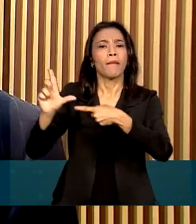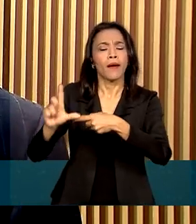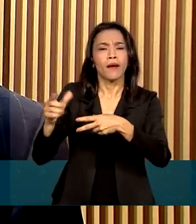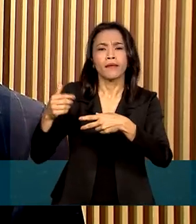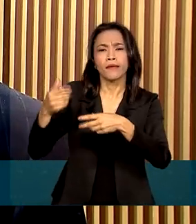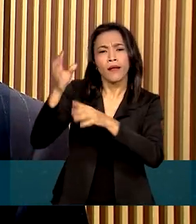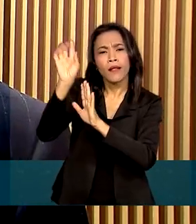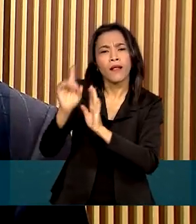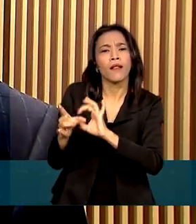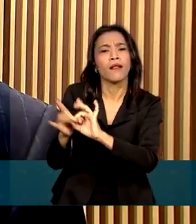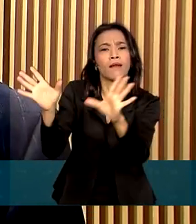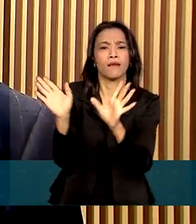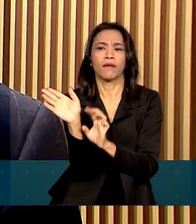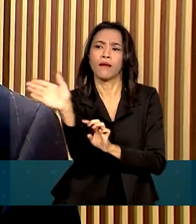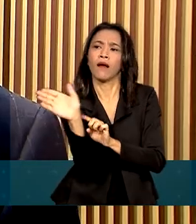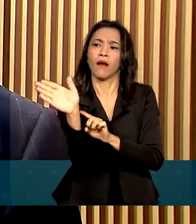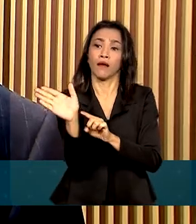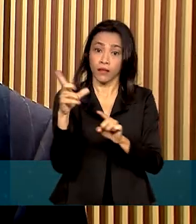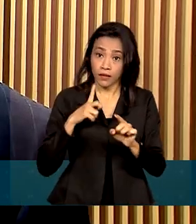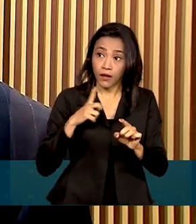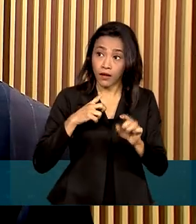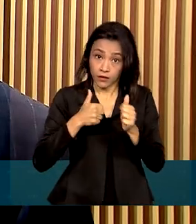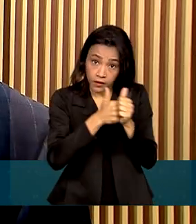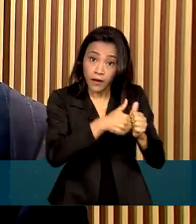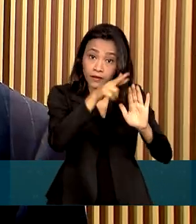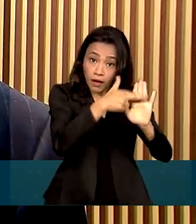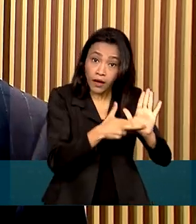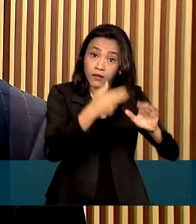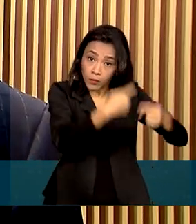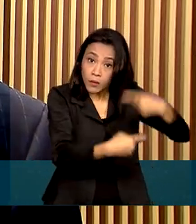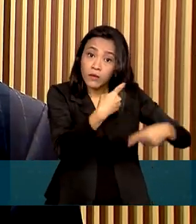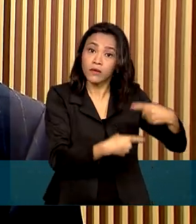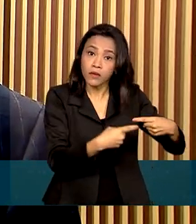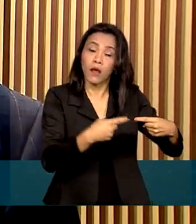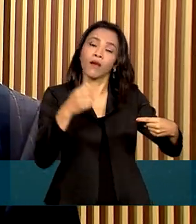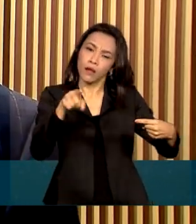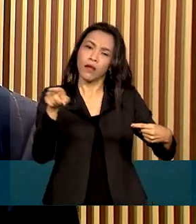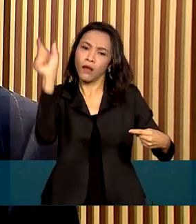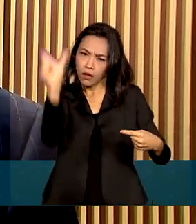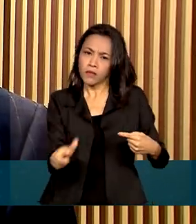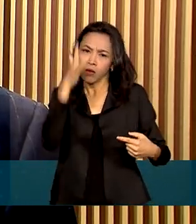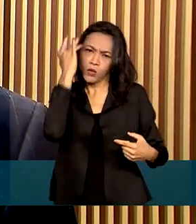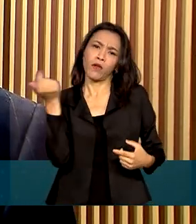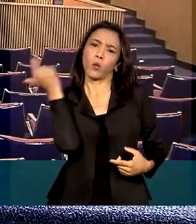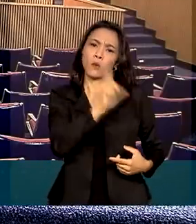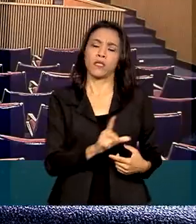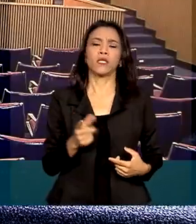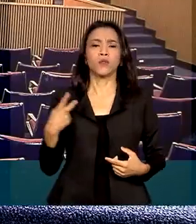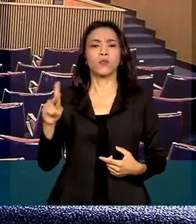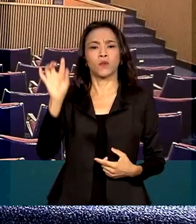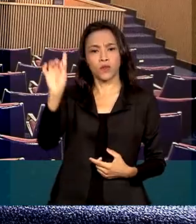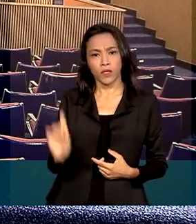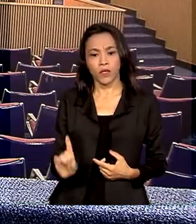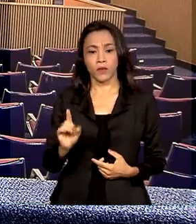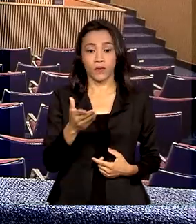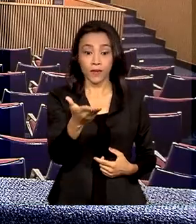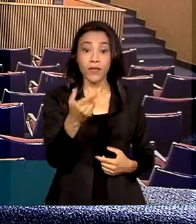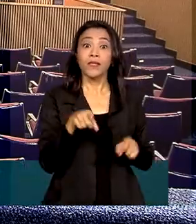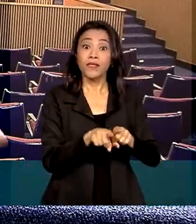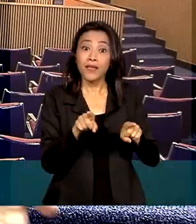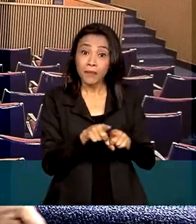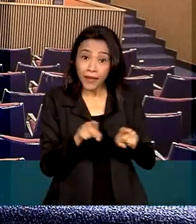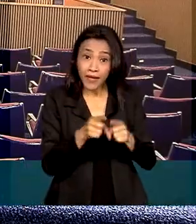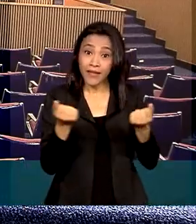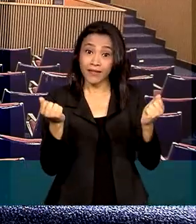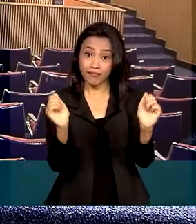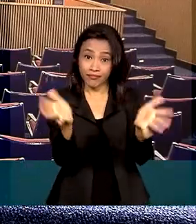Se ele preenche os outros requisitos da política, questões de renda, por exemplo, ele vai conseguir exercer o seu direito. E o VLibras, que traz